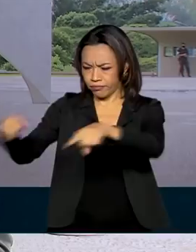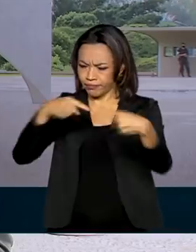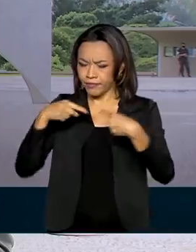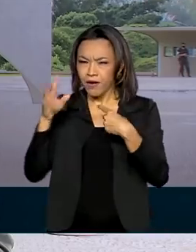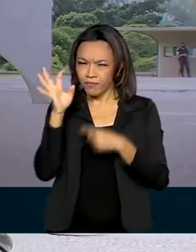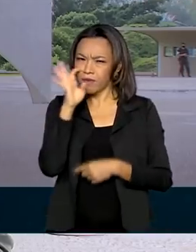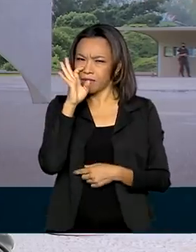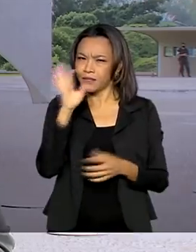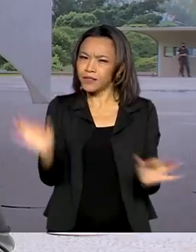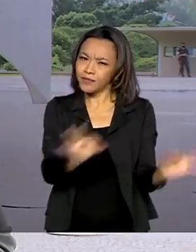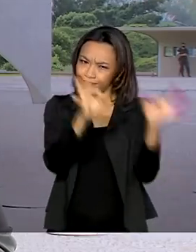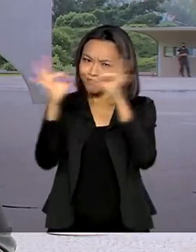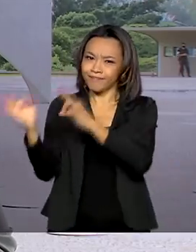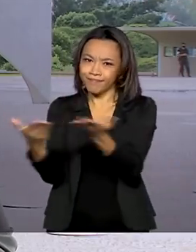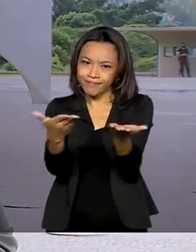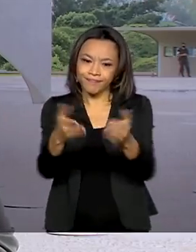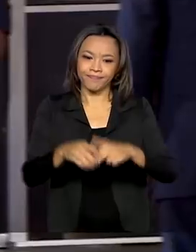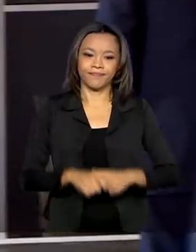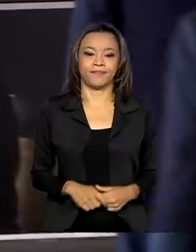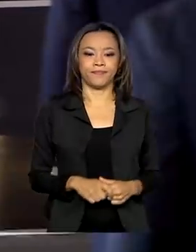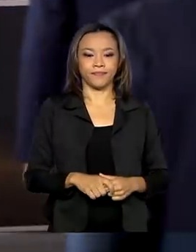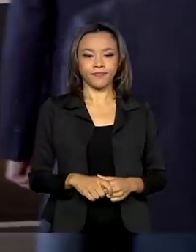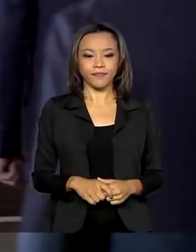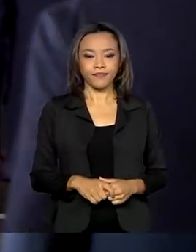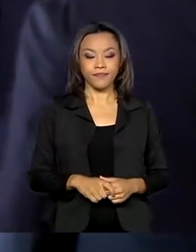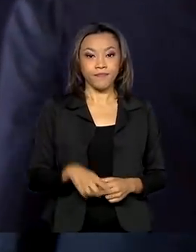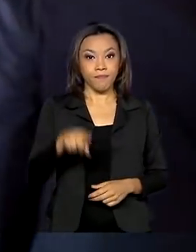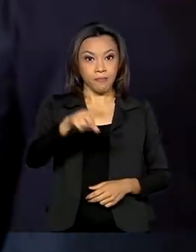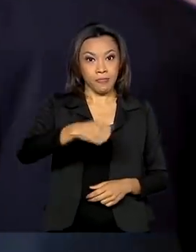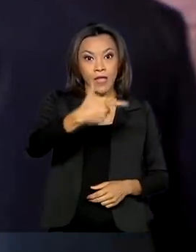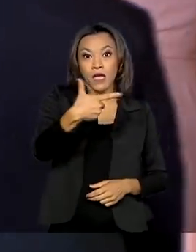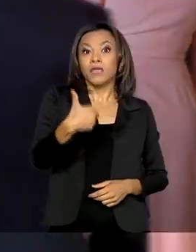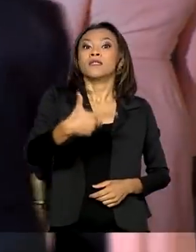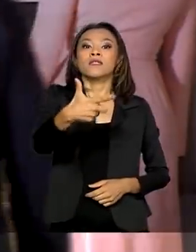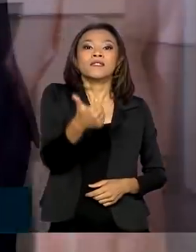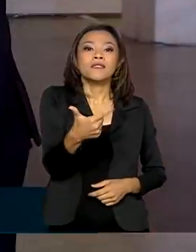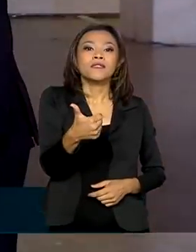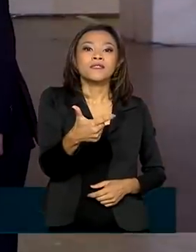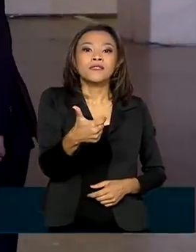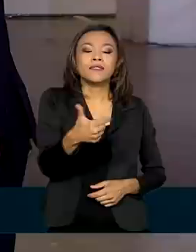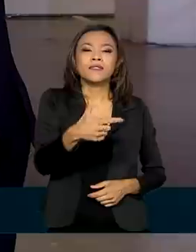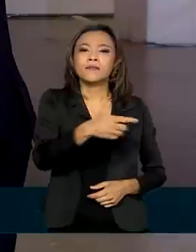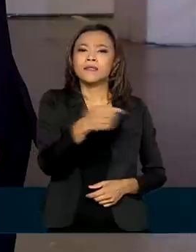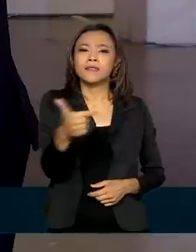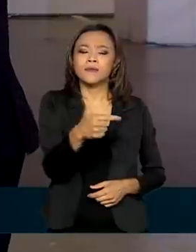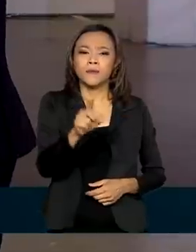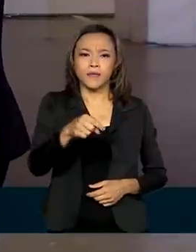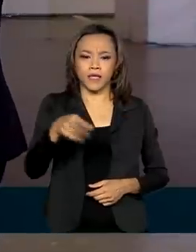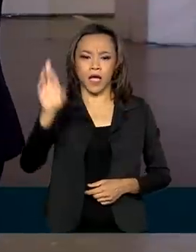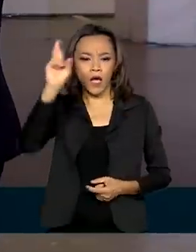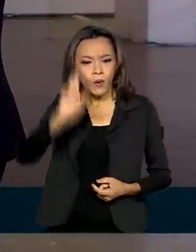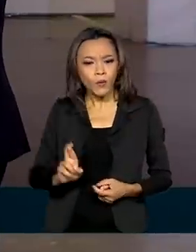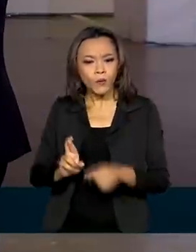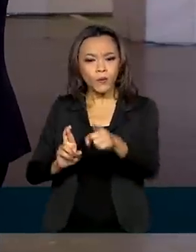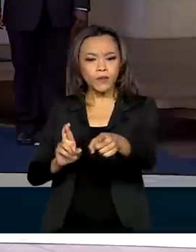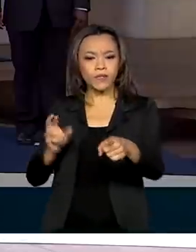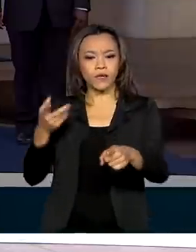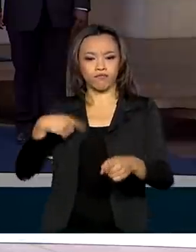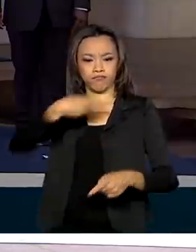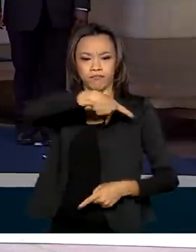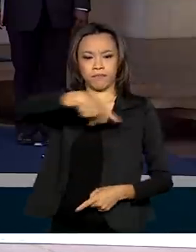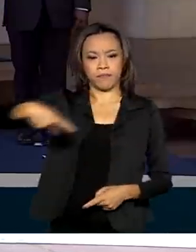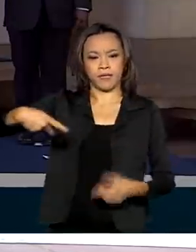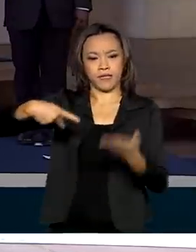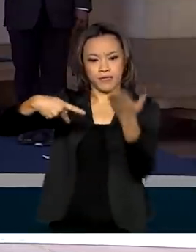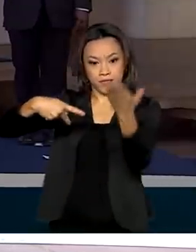Vamos assistir na reportagem. A 12ª edição da Cúpula do BRICS tem a Rússia na presidência do bloco.